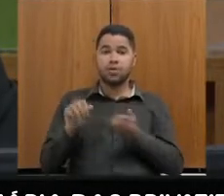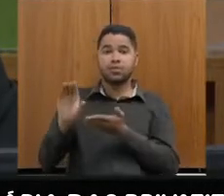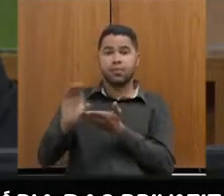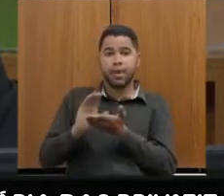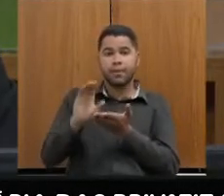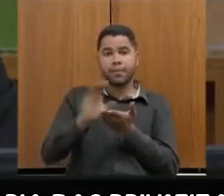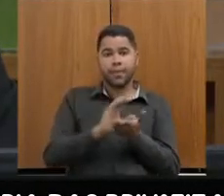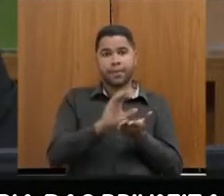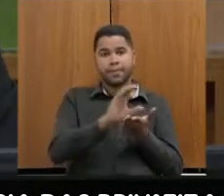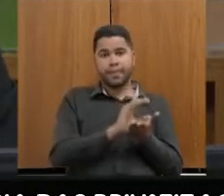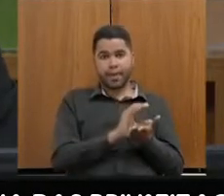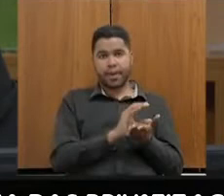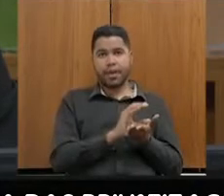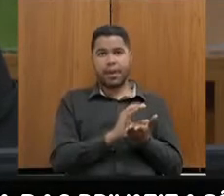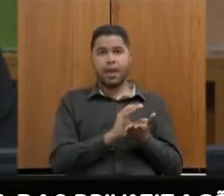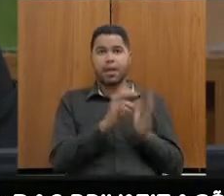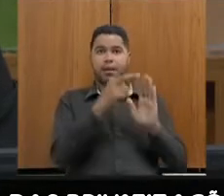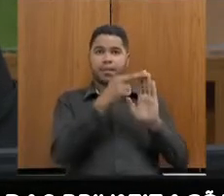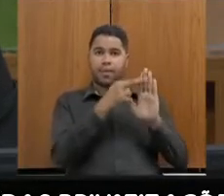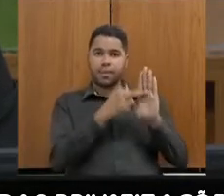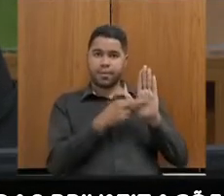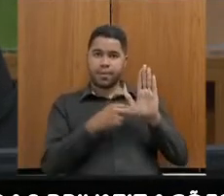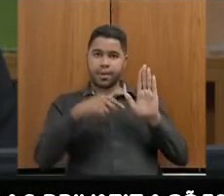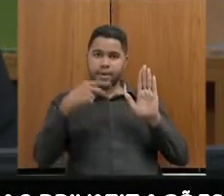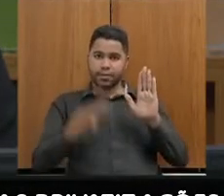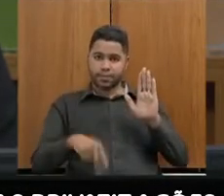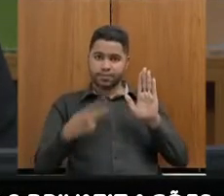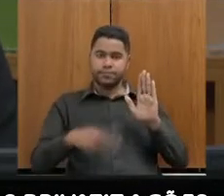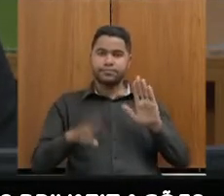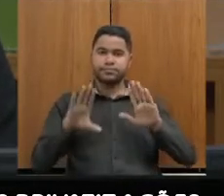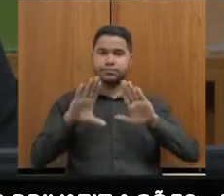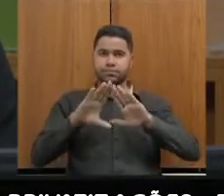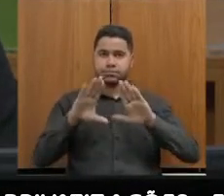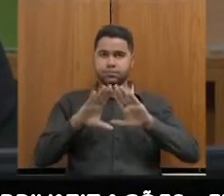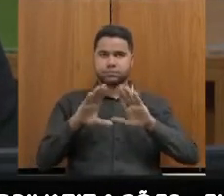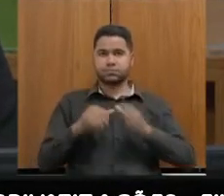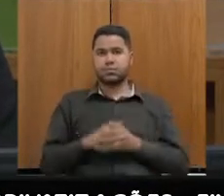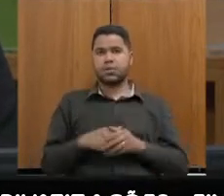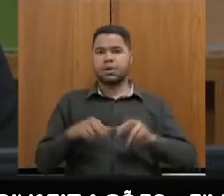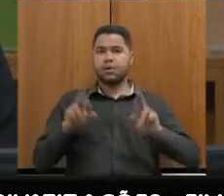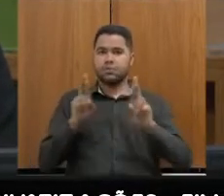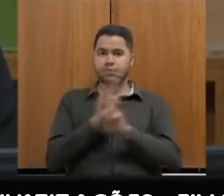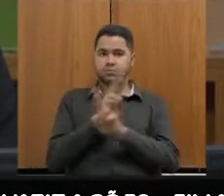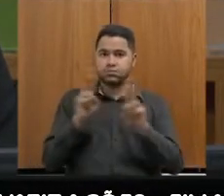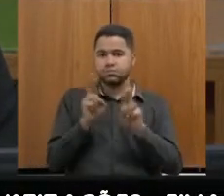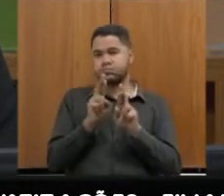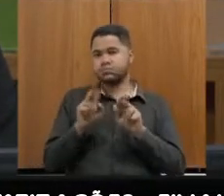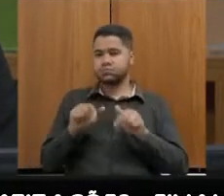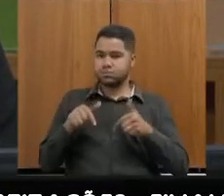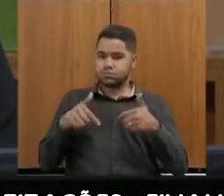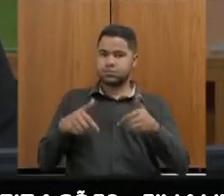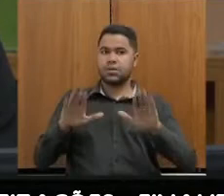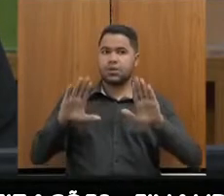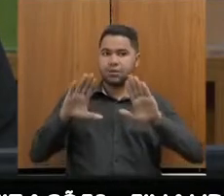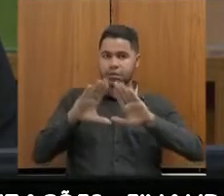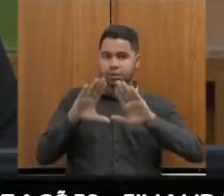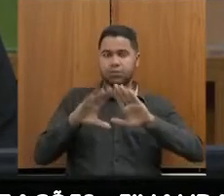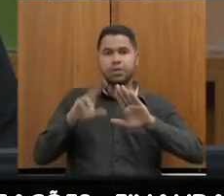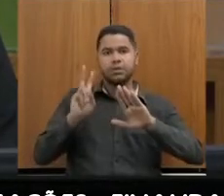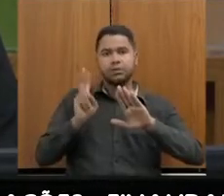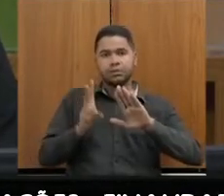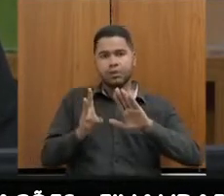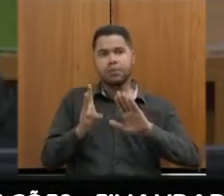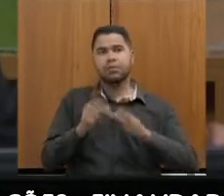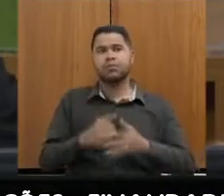depositados de forma regular aqui na Assembleia, então, quer dizer, com relação ao que está sendo feito a Assembleia, ela tem,